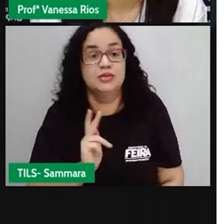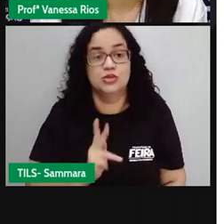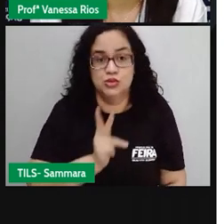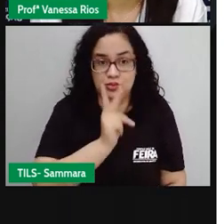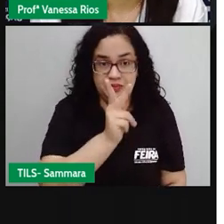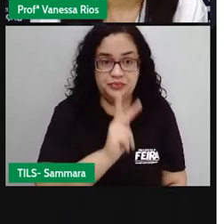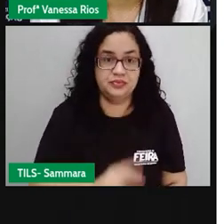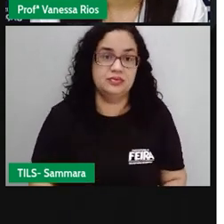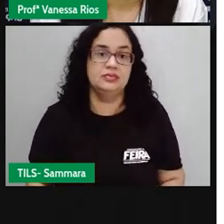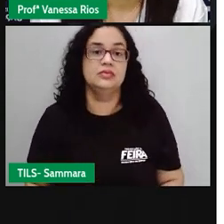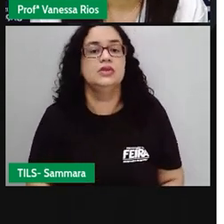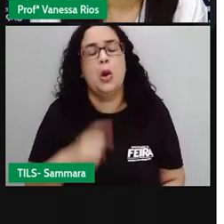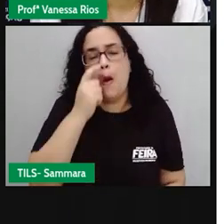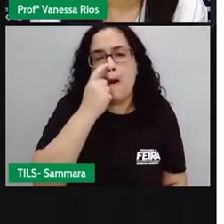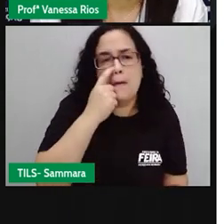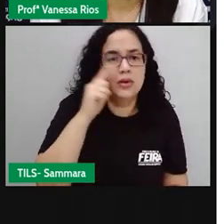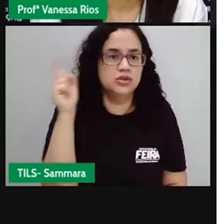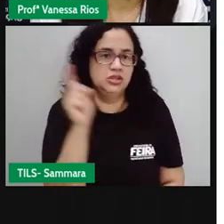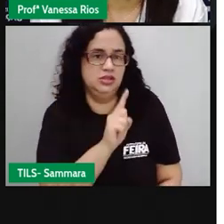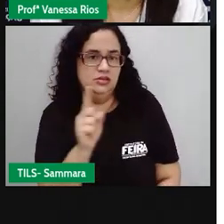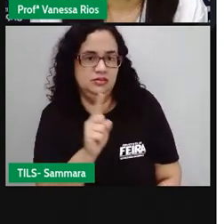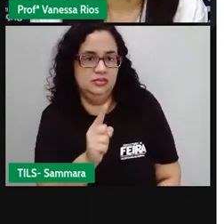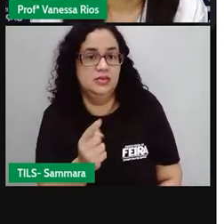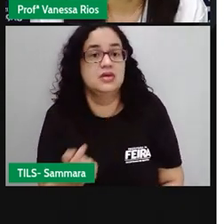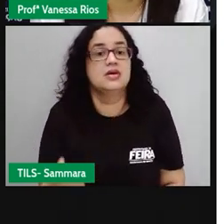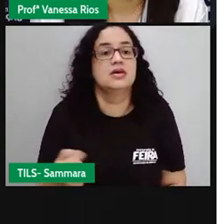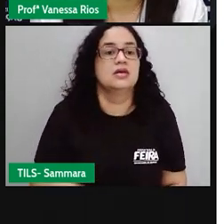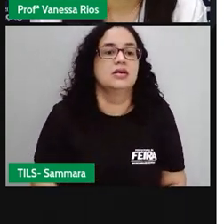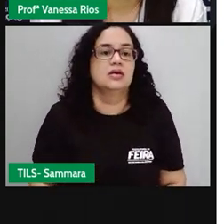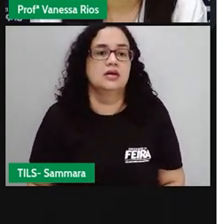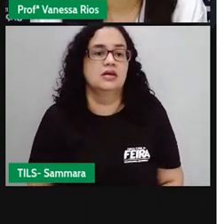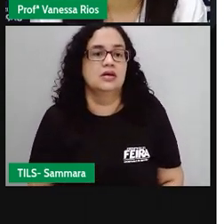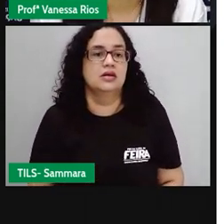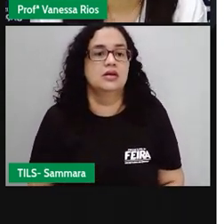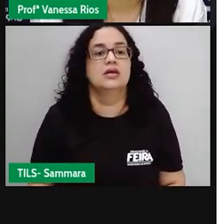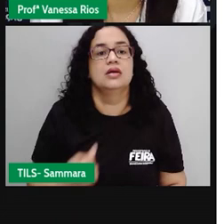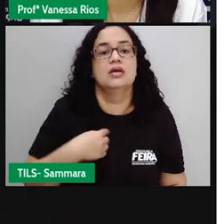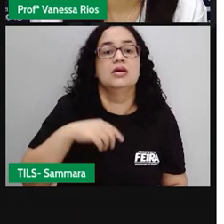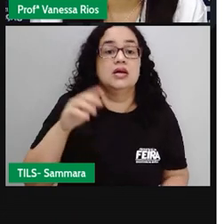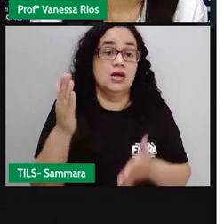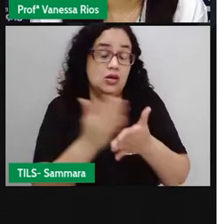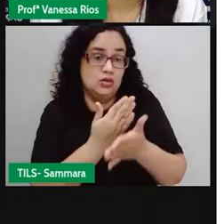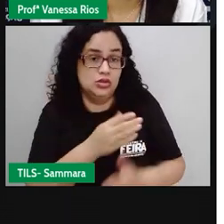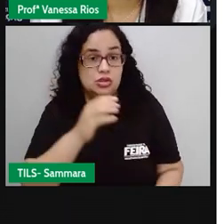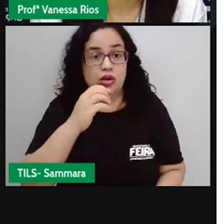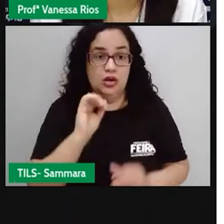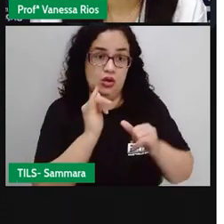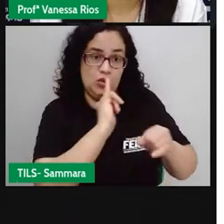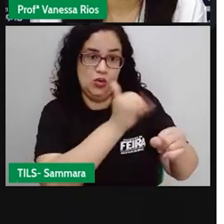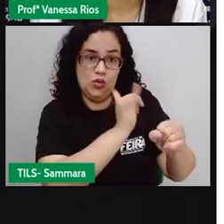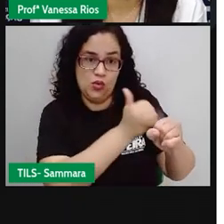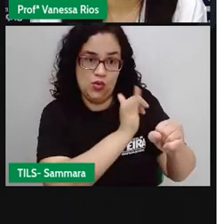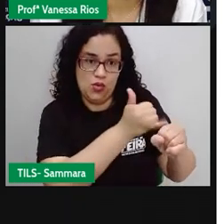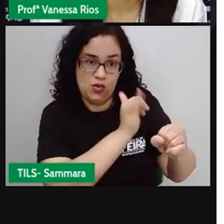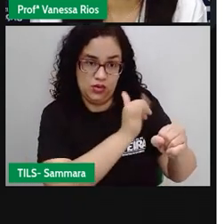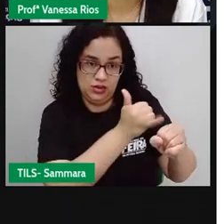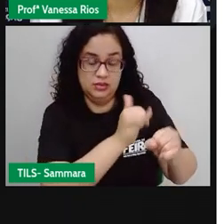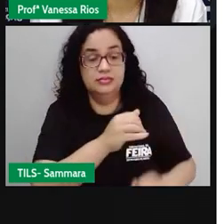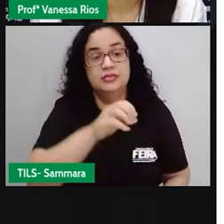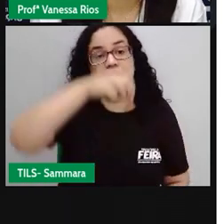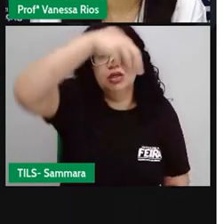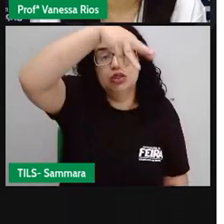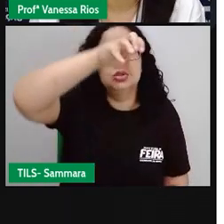lá? Bruxas, não. A crônica de Moacir Scully, a crindice popular,